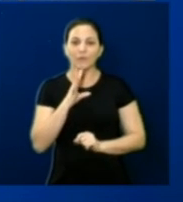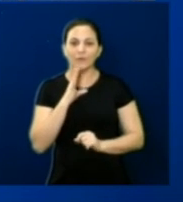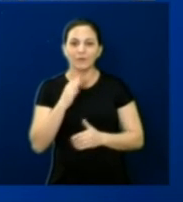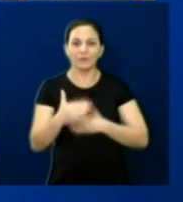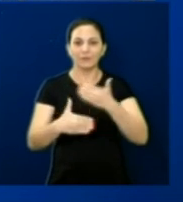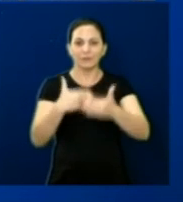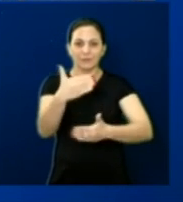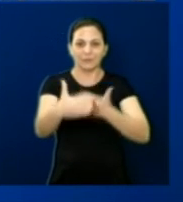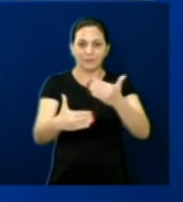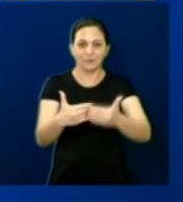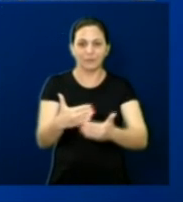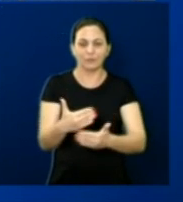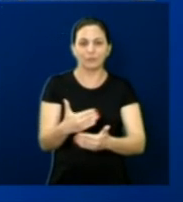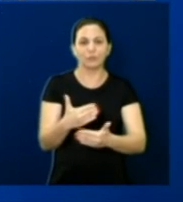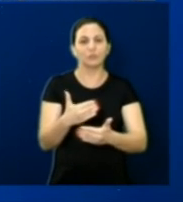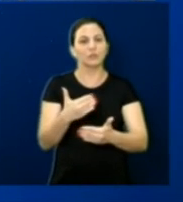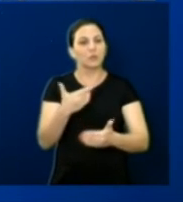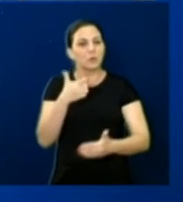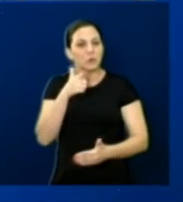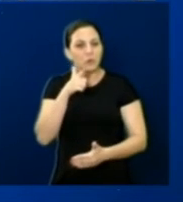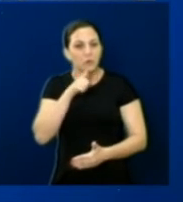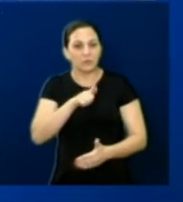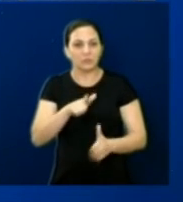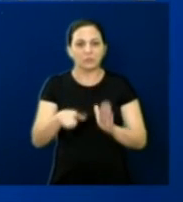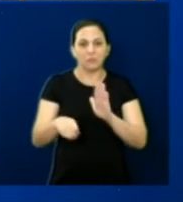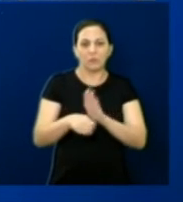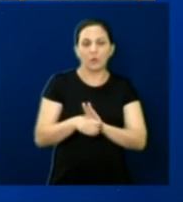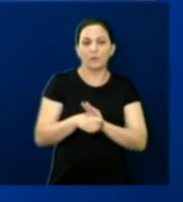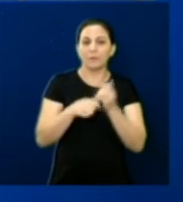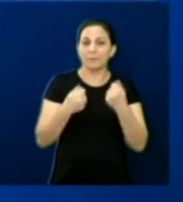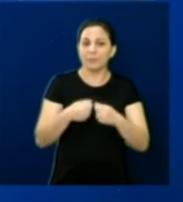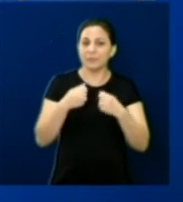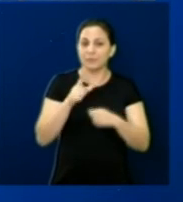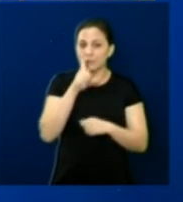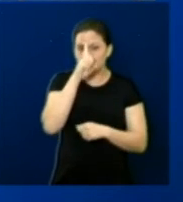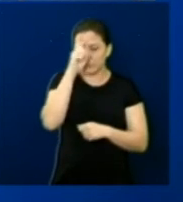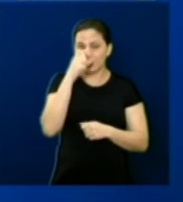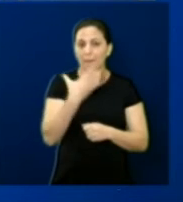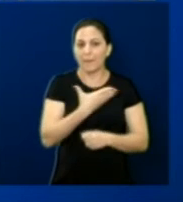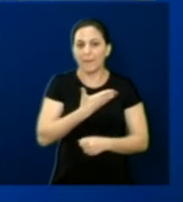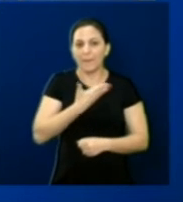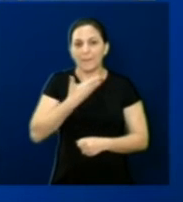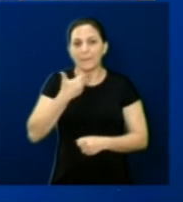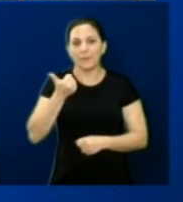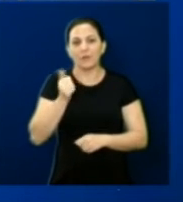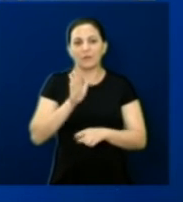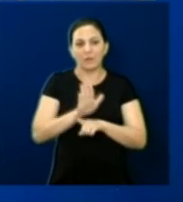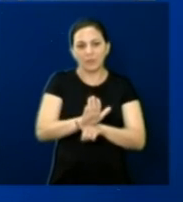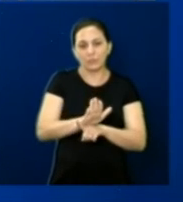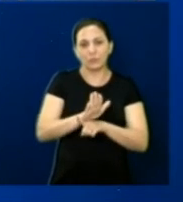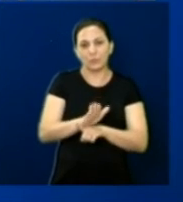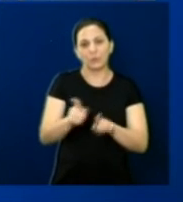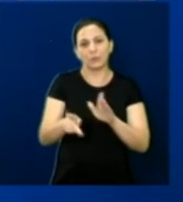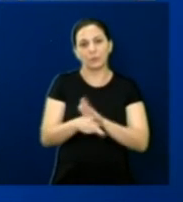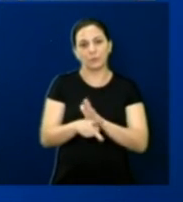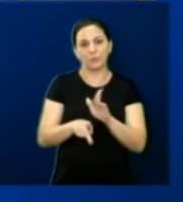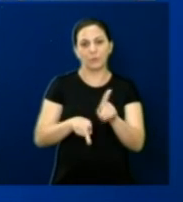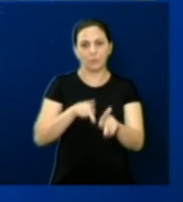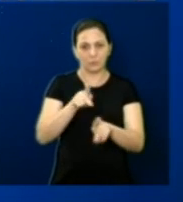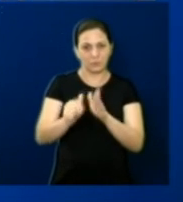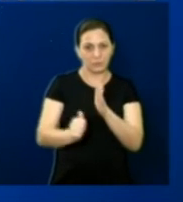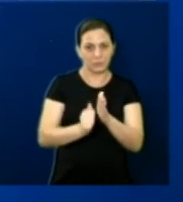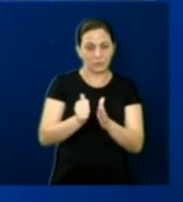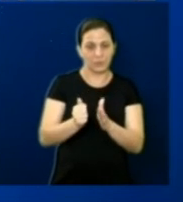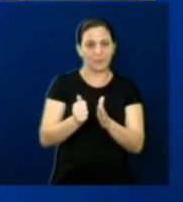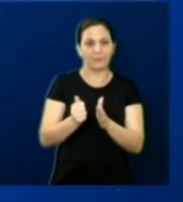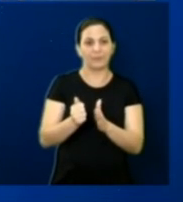avanços conquistados nos últimos anos e as necessidades do hospital para continuar melhorando as condições de atendimento à nossa população. Fomos